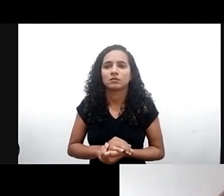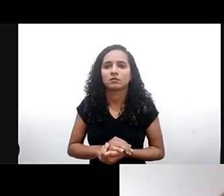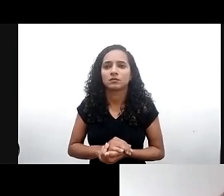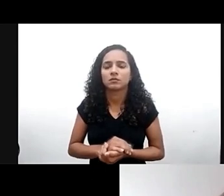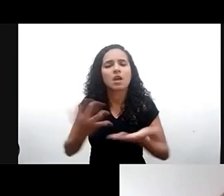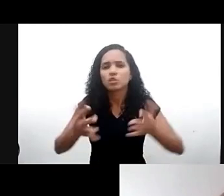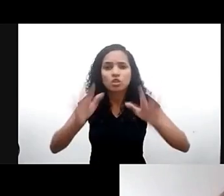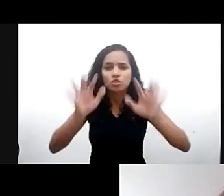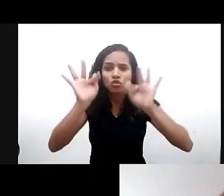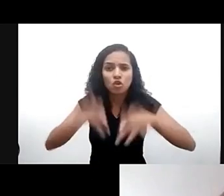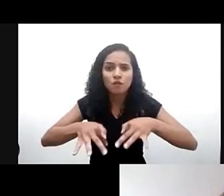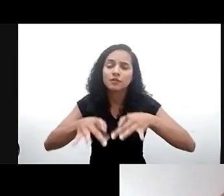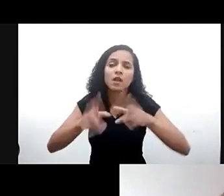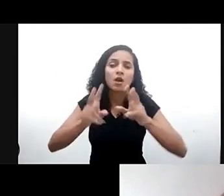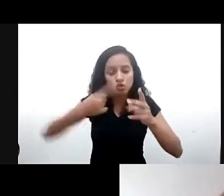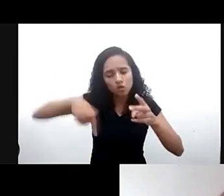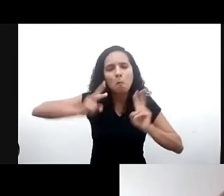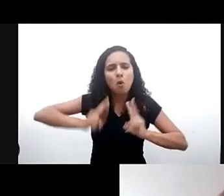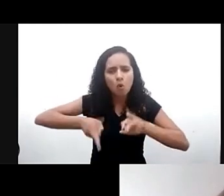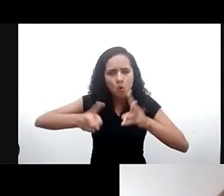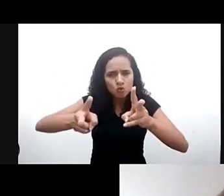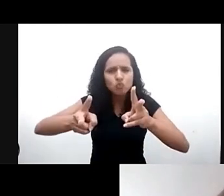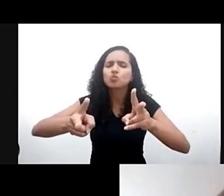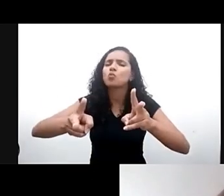continuar a discussão aprofundar os pontos